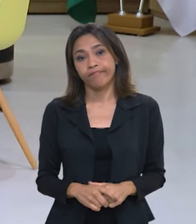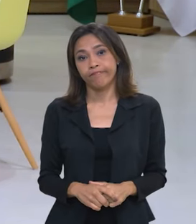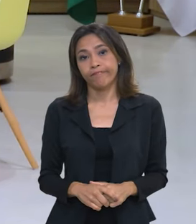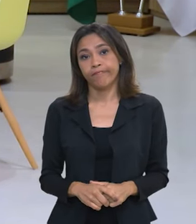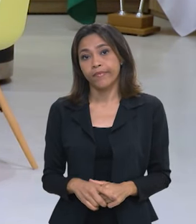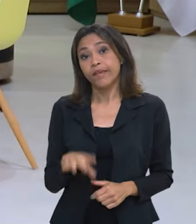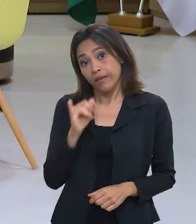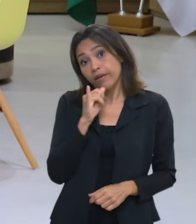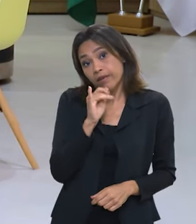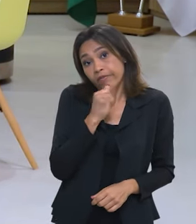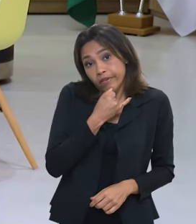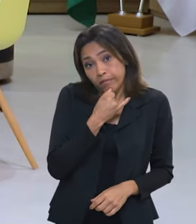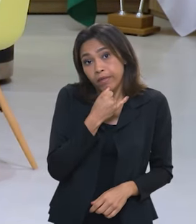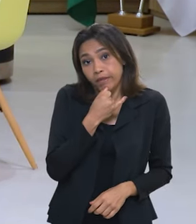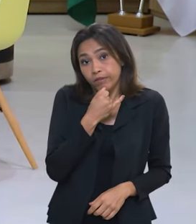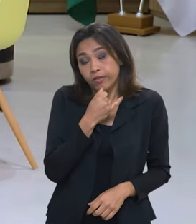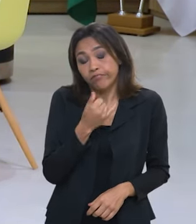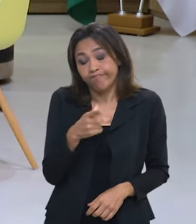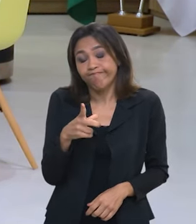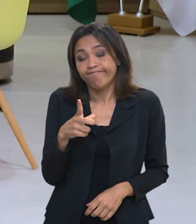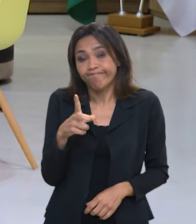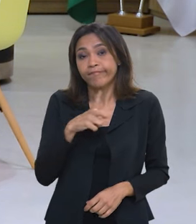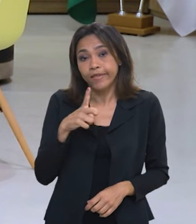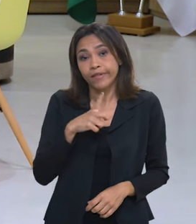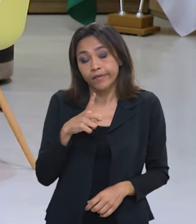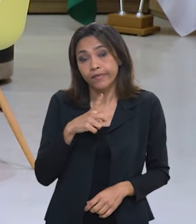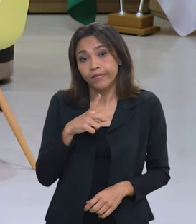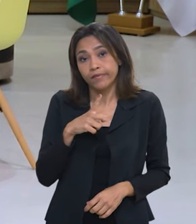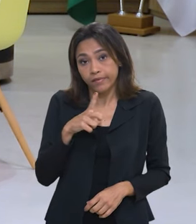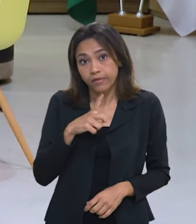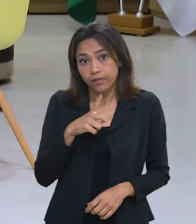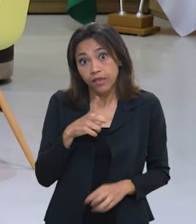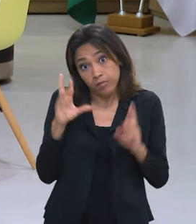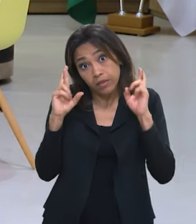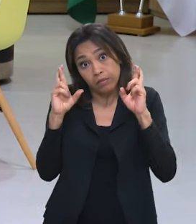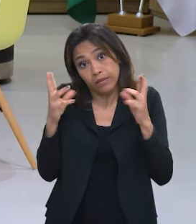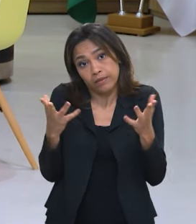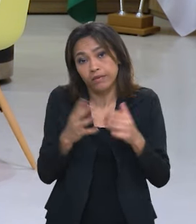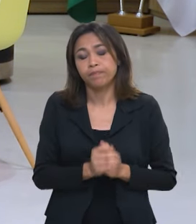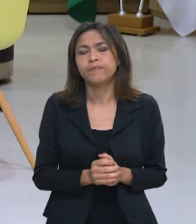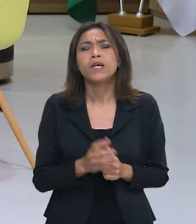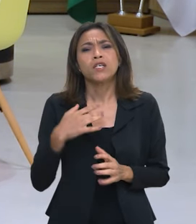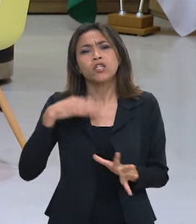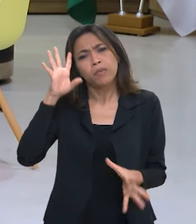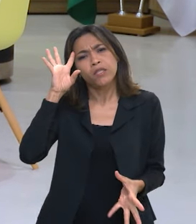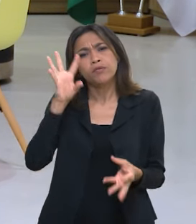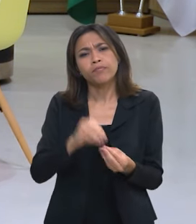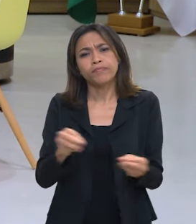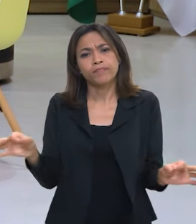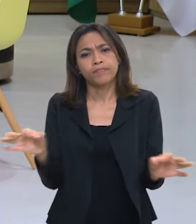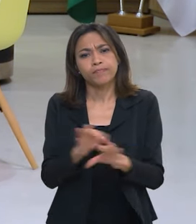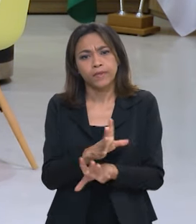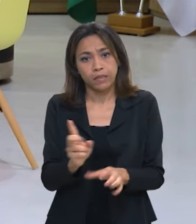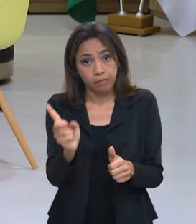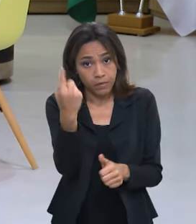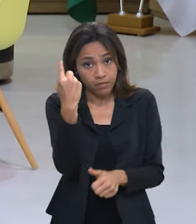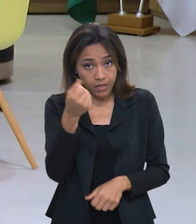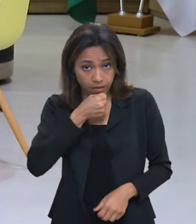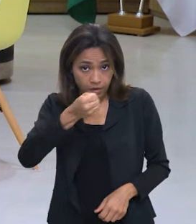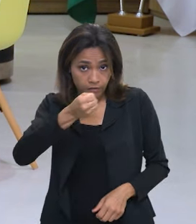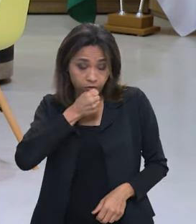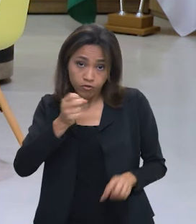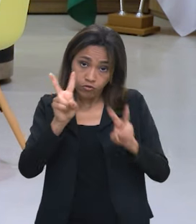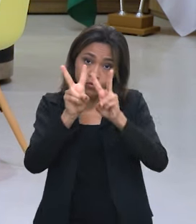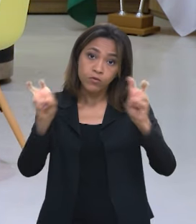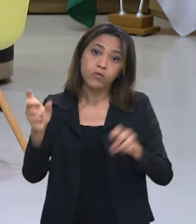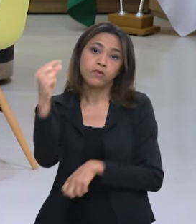infelizmente mas teremos ainda essa esperança temos ainda essa esperança né ministra só para a gente terminar esse bloco rapidamente